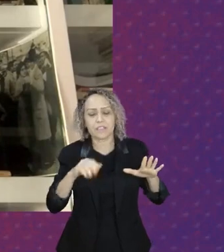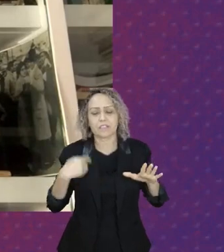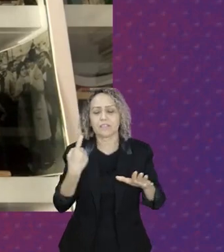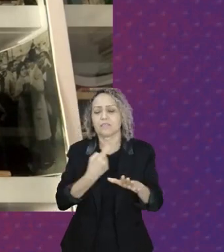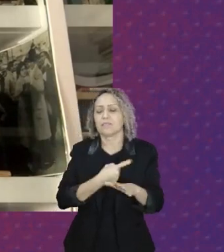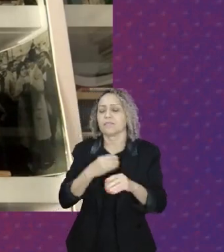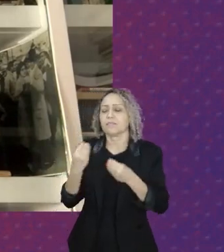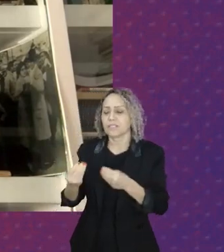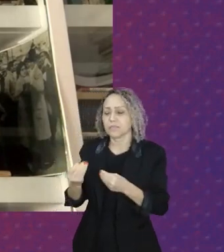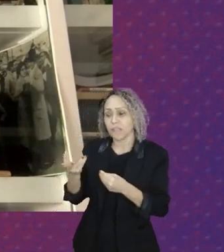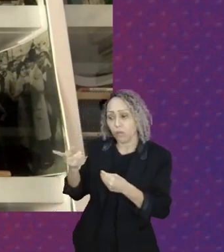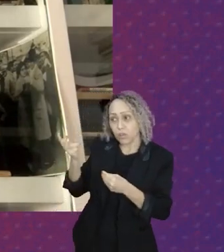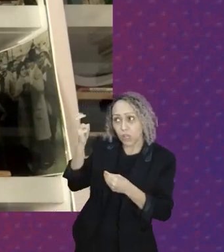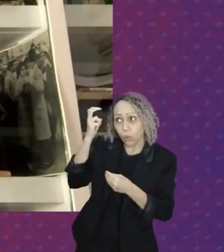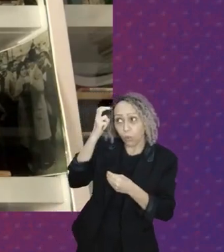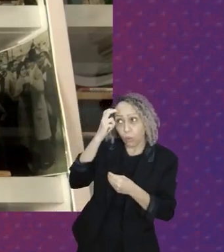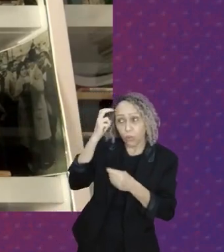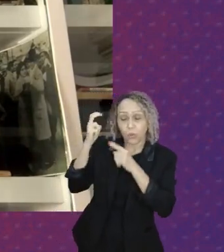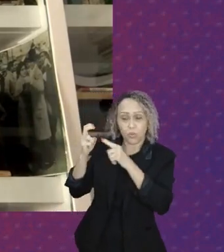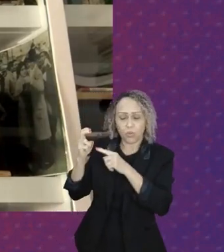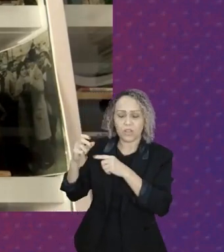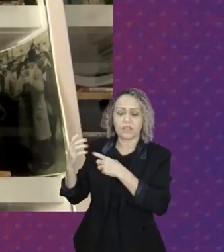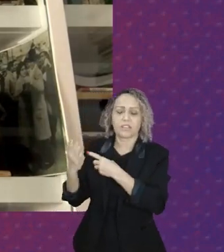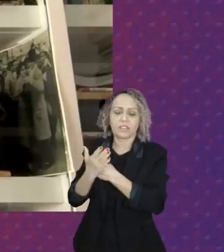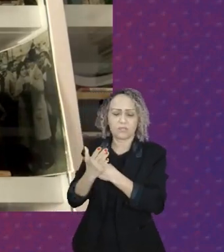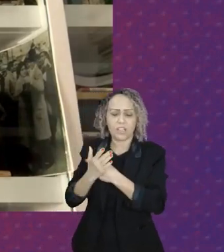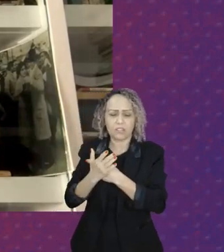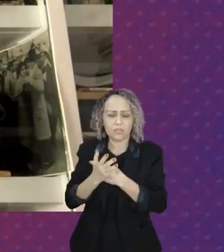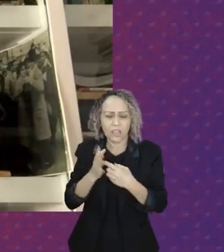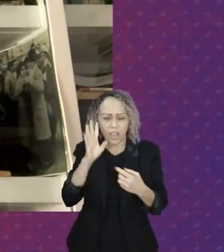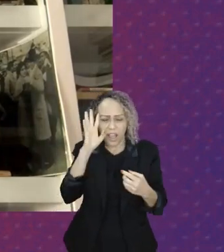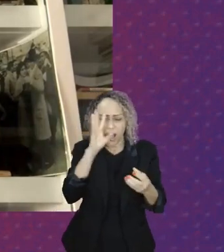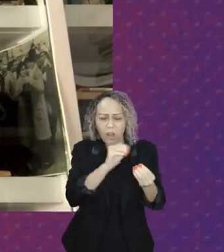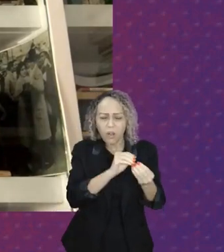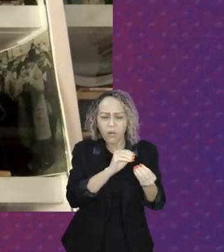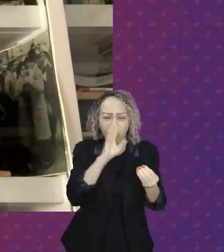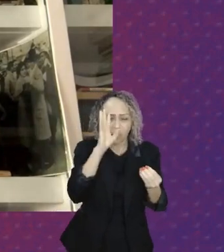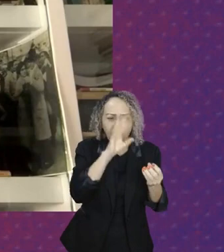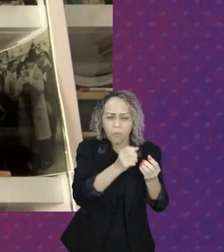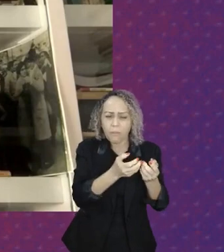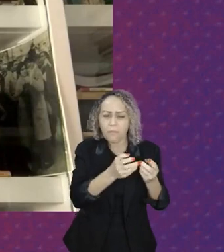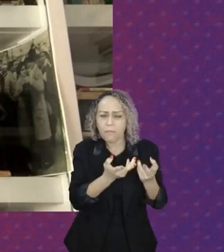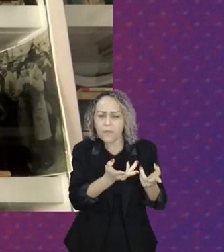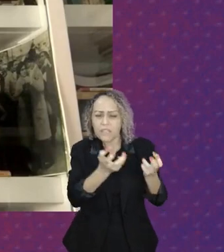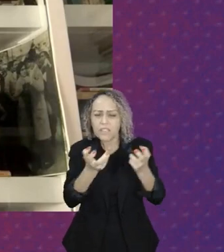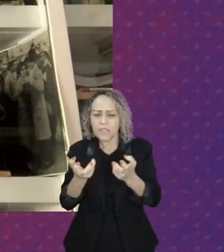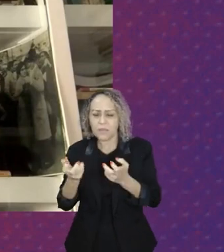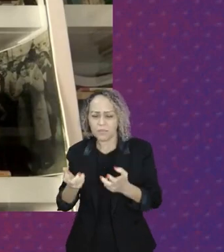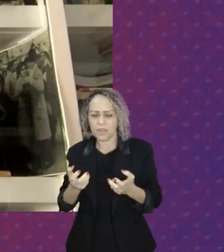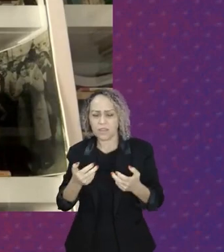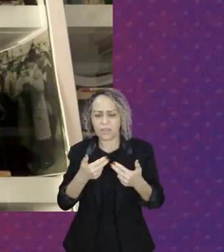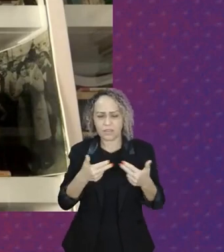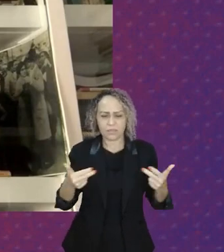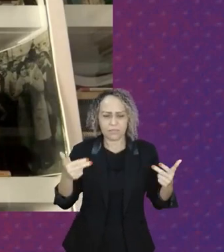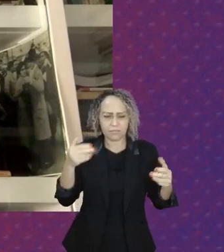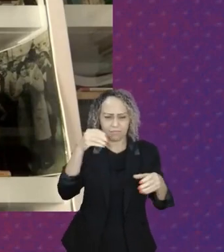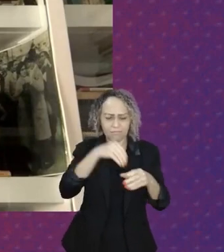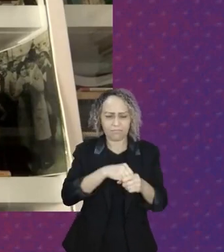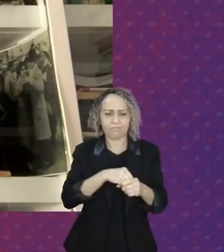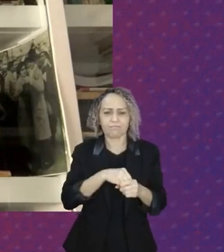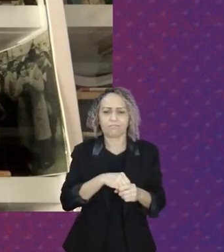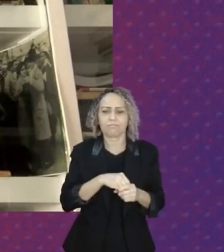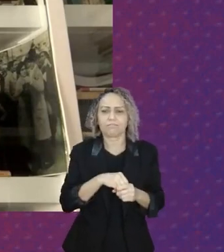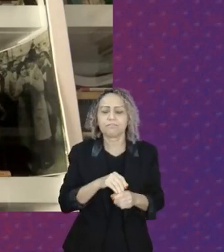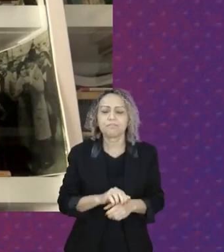elementos que faz isso. então eu quero retomar um aspecto aqui com vocês para entrar no nosso tema que é o seguinte,